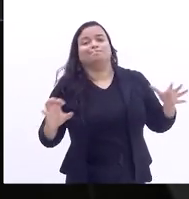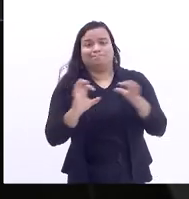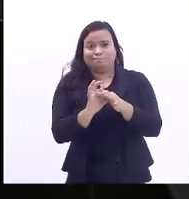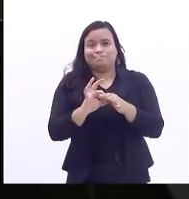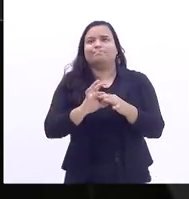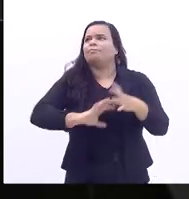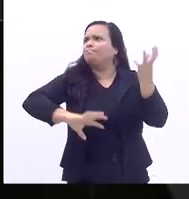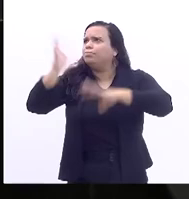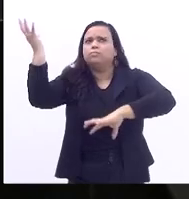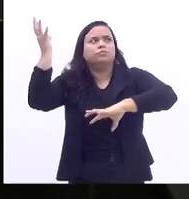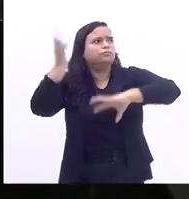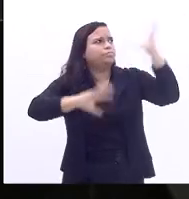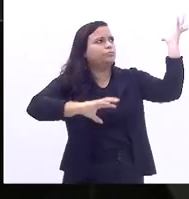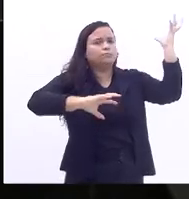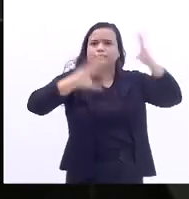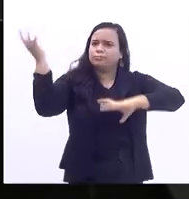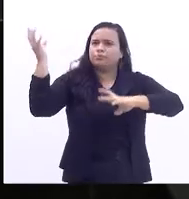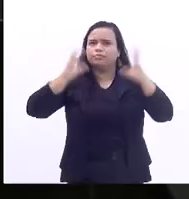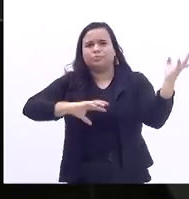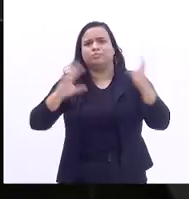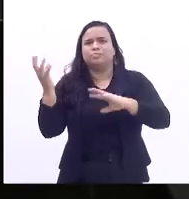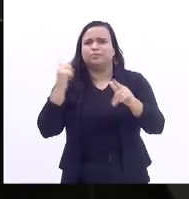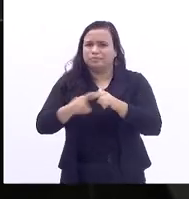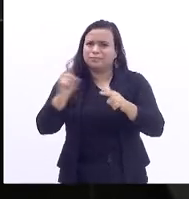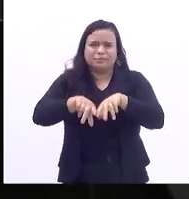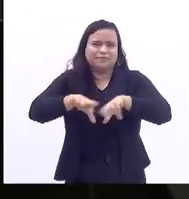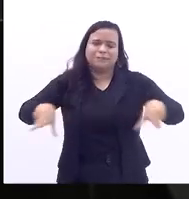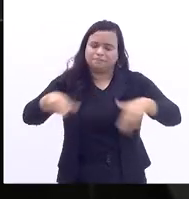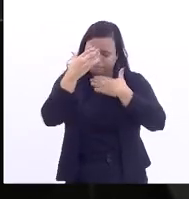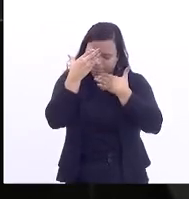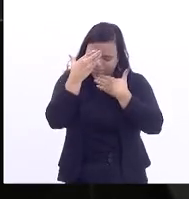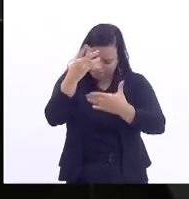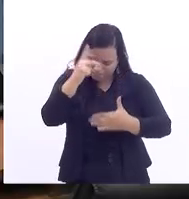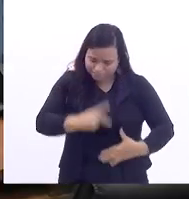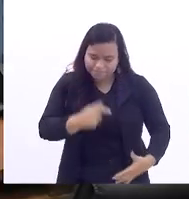catástrofes climáticas. Muito obrigado, senhora presidente.